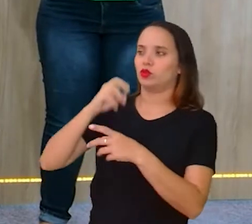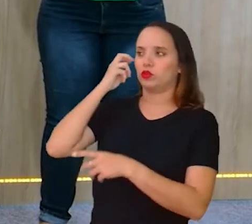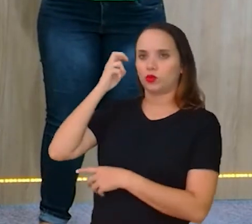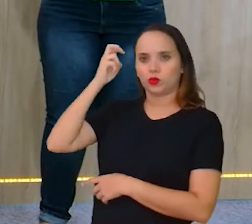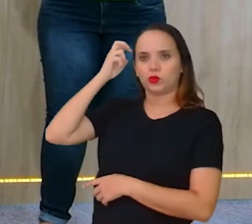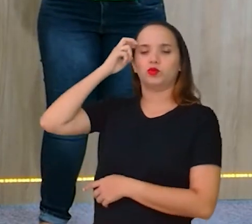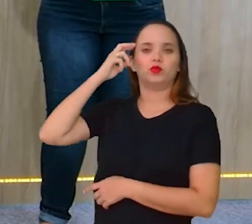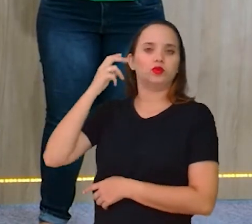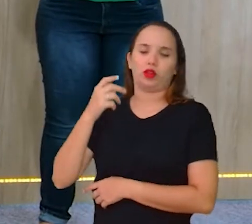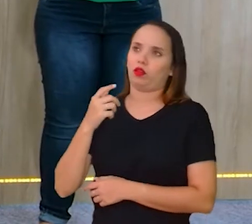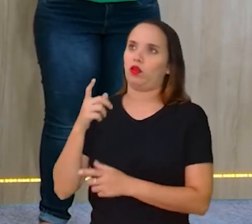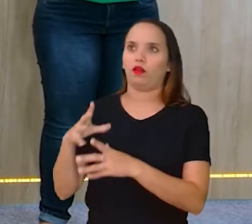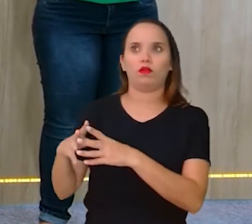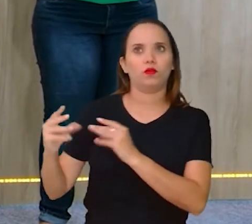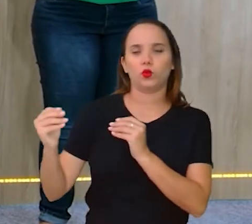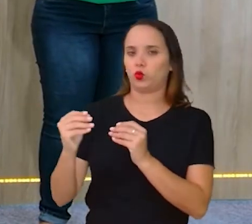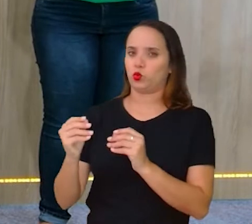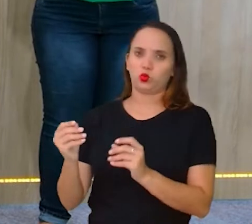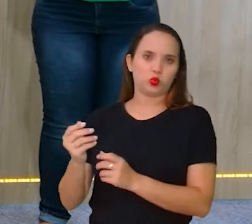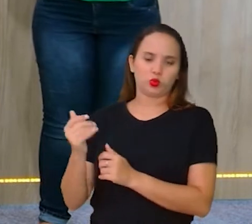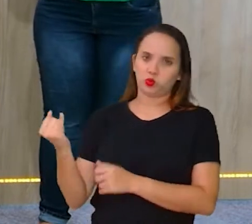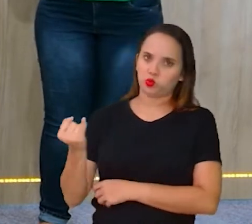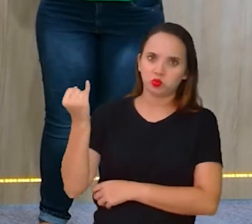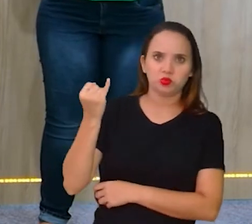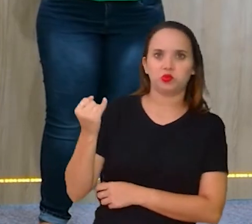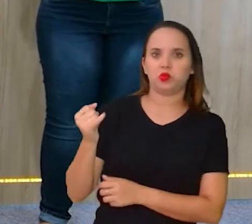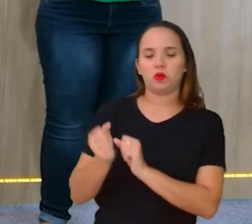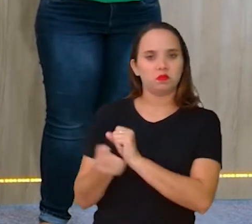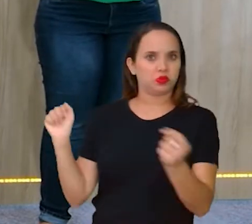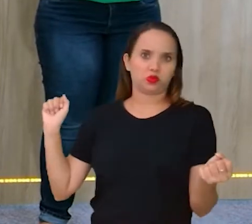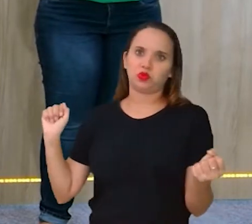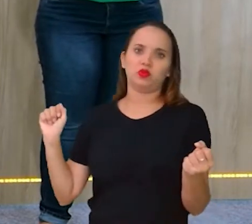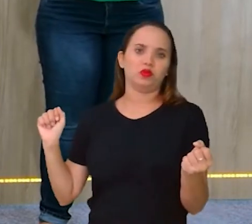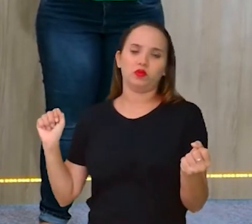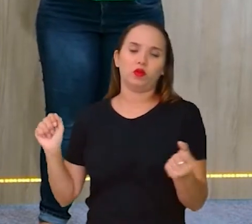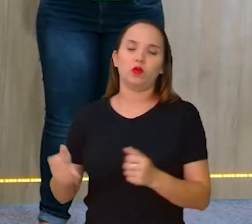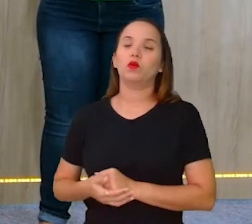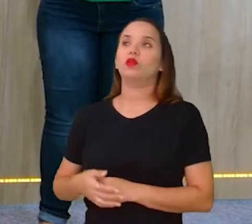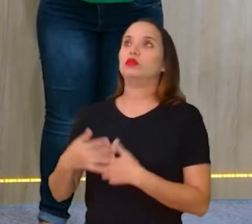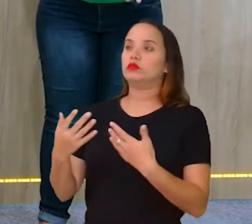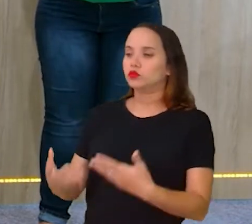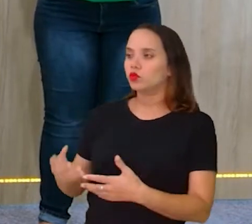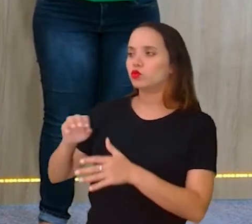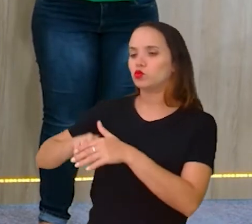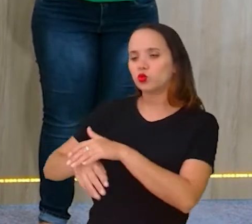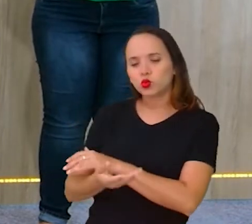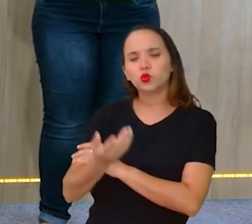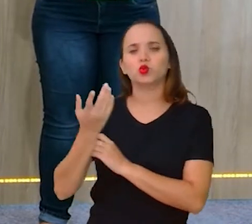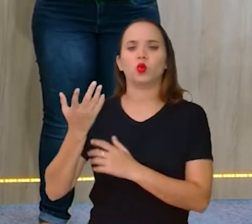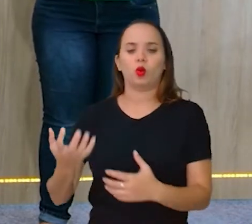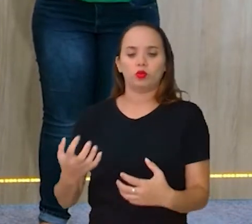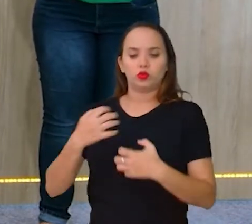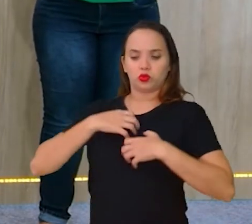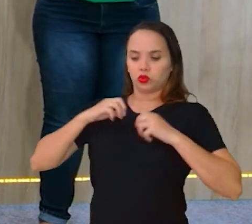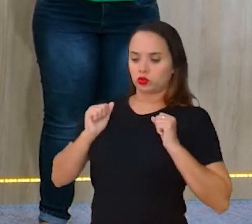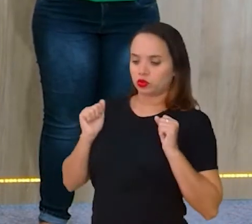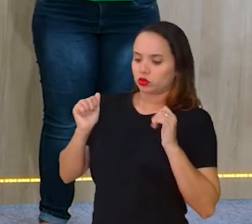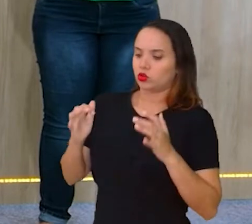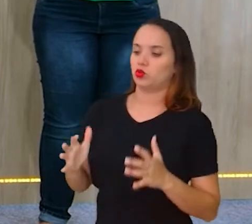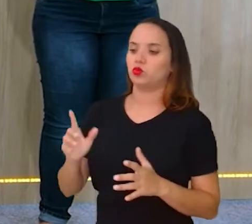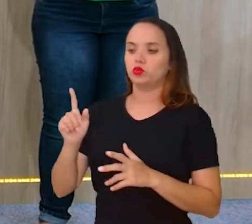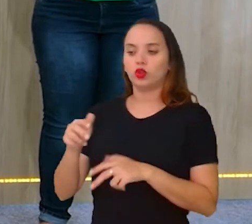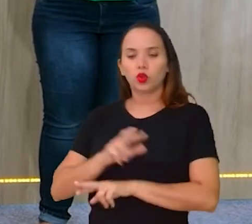onde correr, os costumes são outros, a forma como você age perante alguma situação é outra,